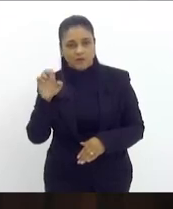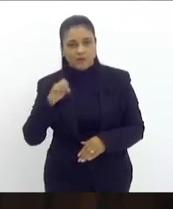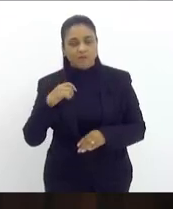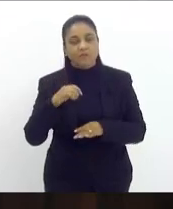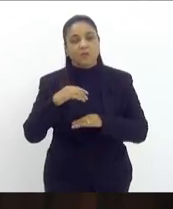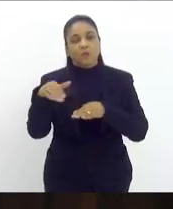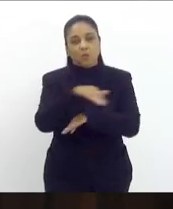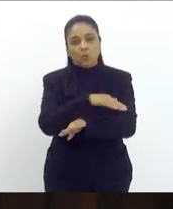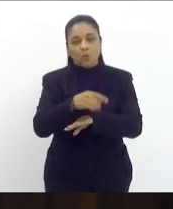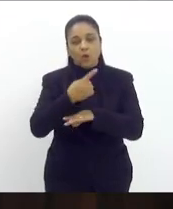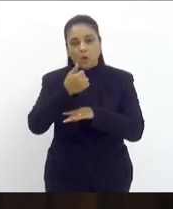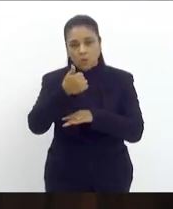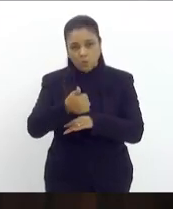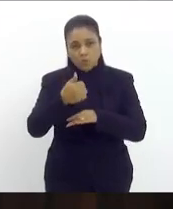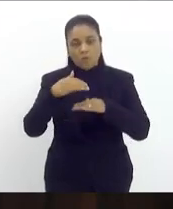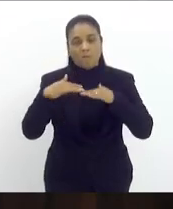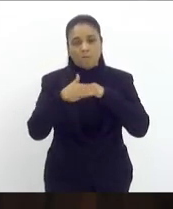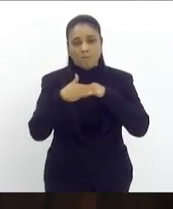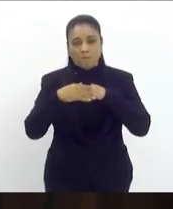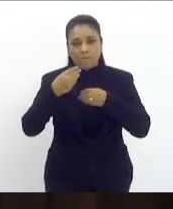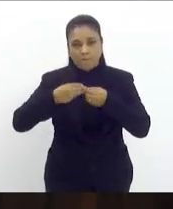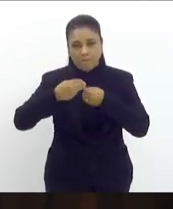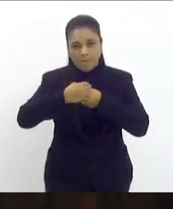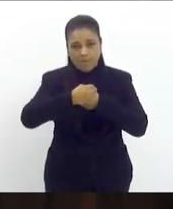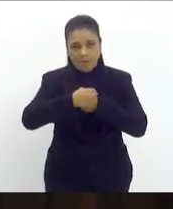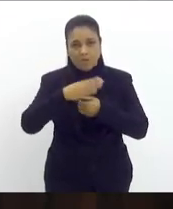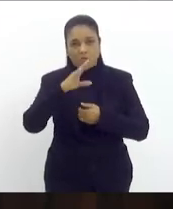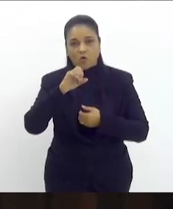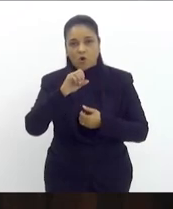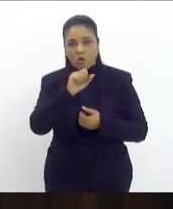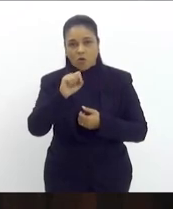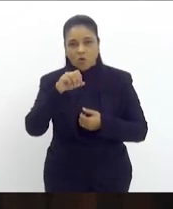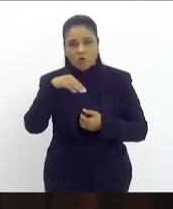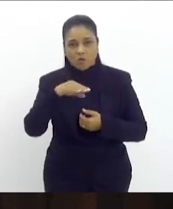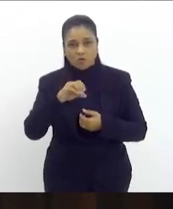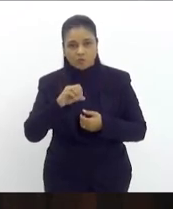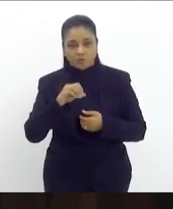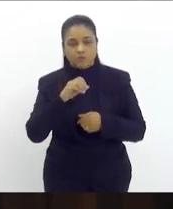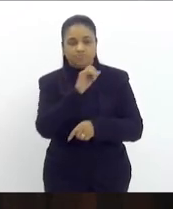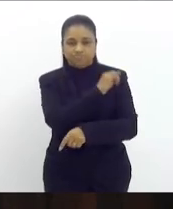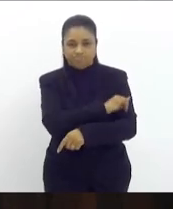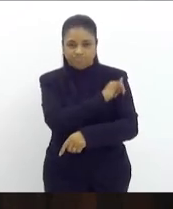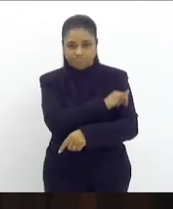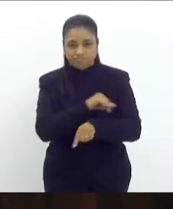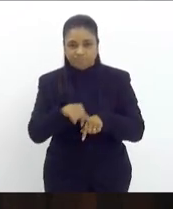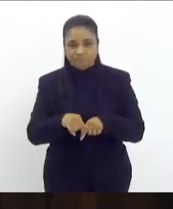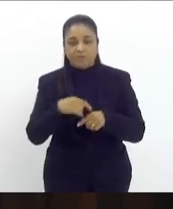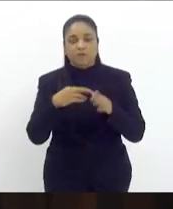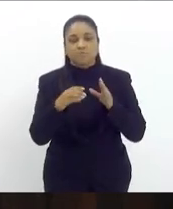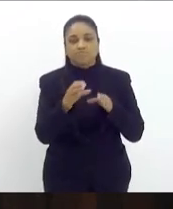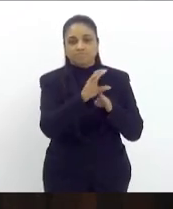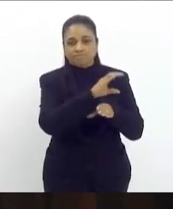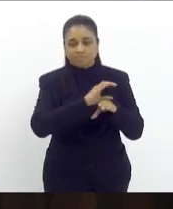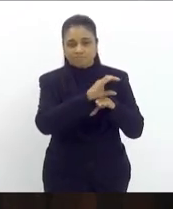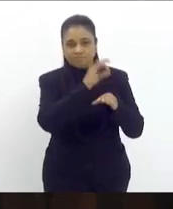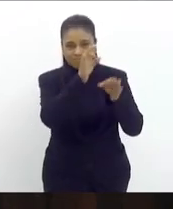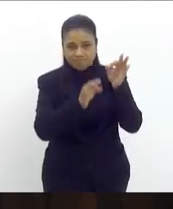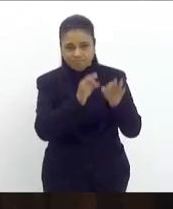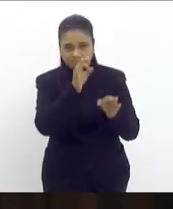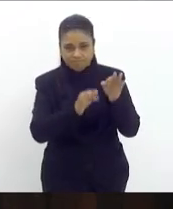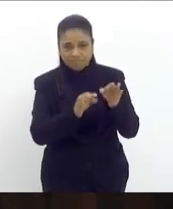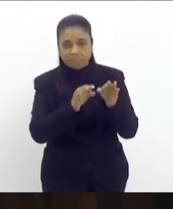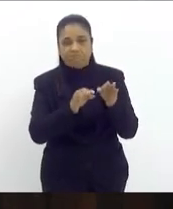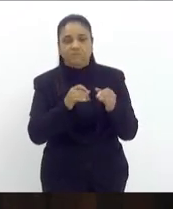dígito 9 no bairro Cosmos, município do Rio de Janeiro. Parecer da comissão de indicações legislativas favorável relator